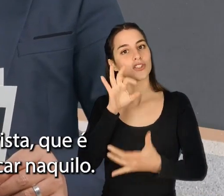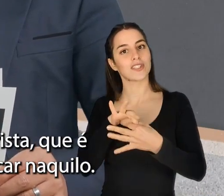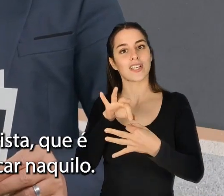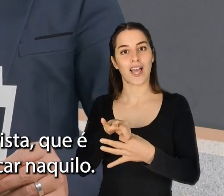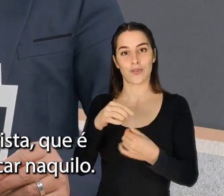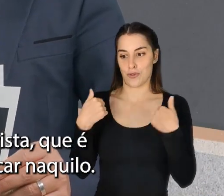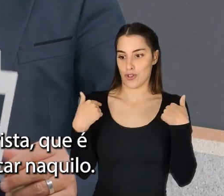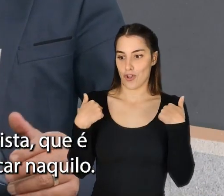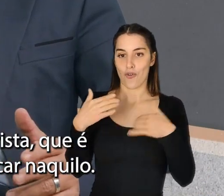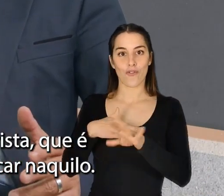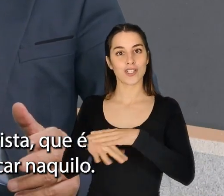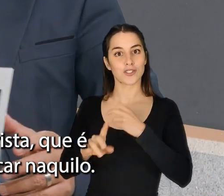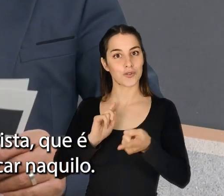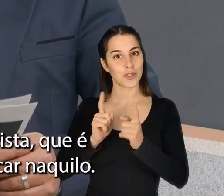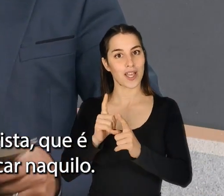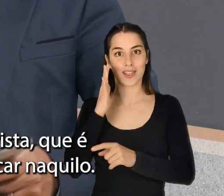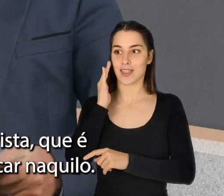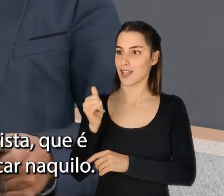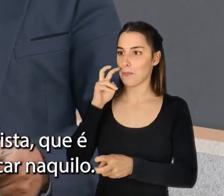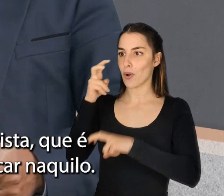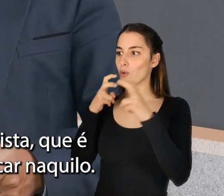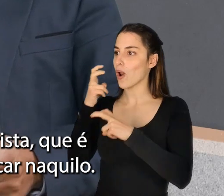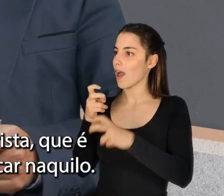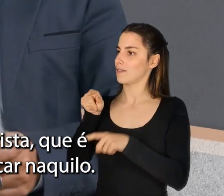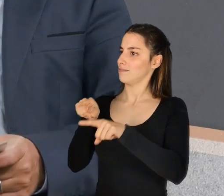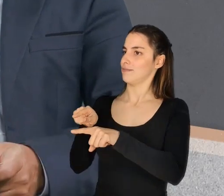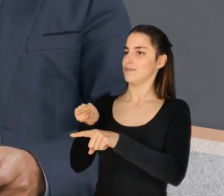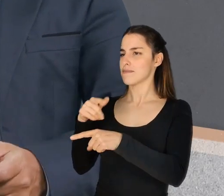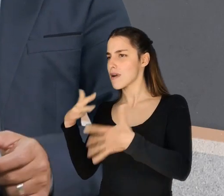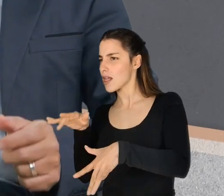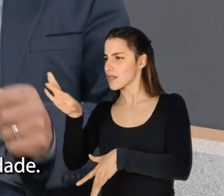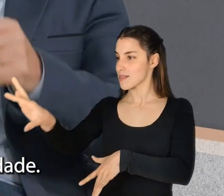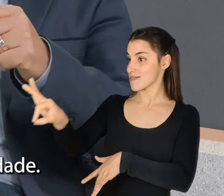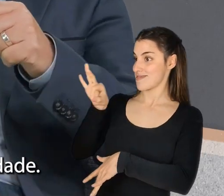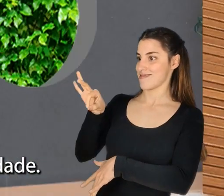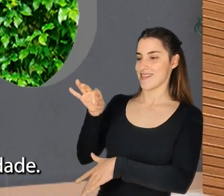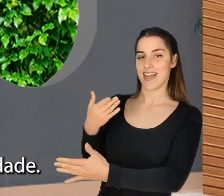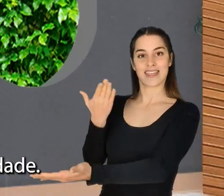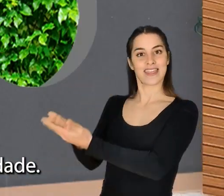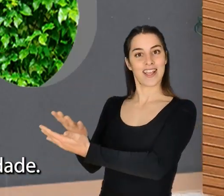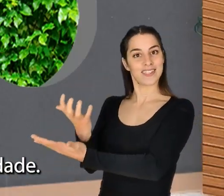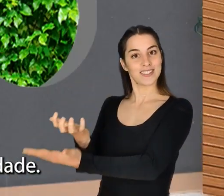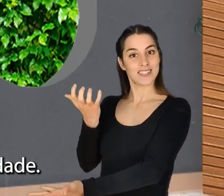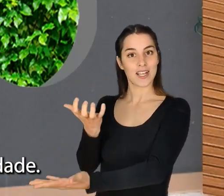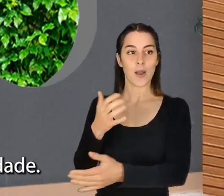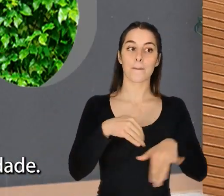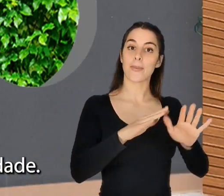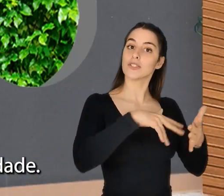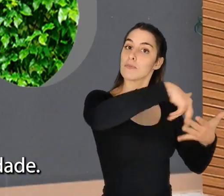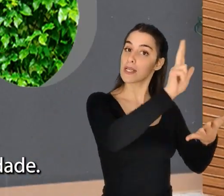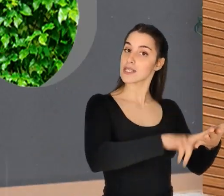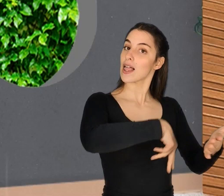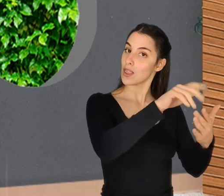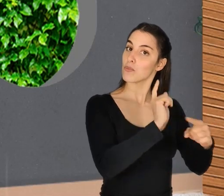profissão do humorista, que é exatamente procurar o que está errado e cascar naquilo. Principalmente. Mas dar-lhe uma pincelada de